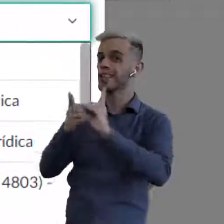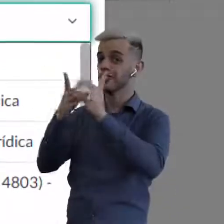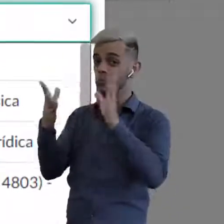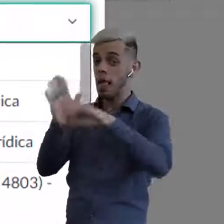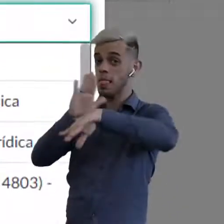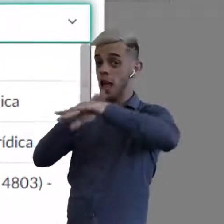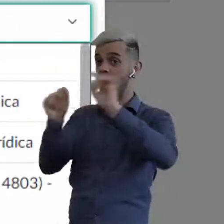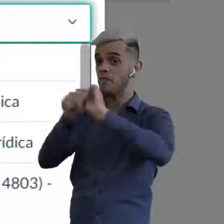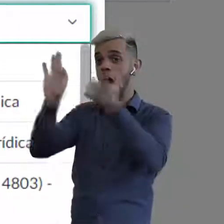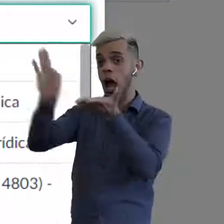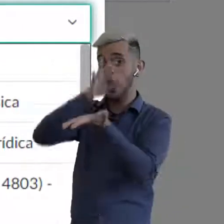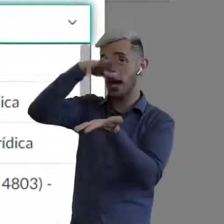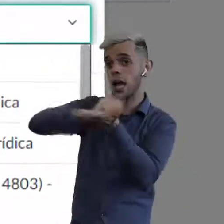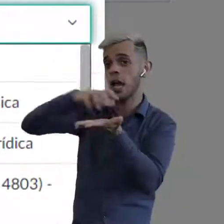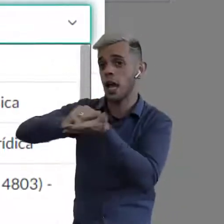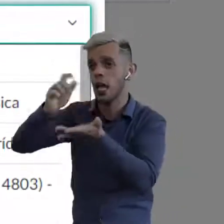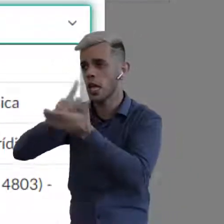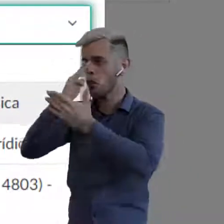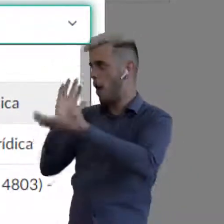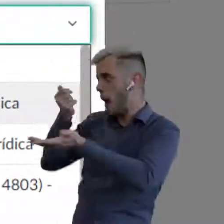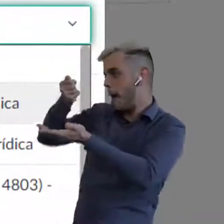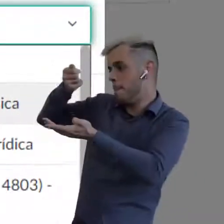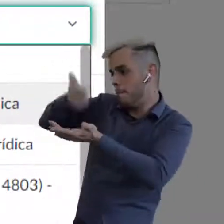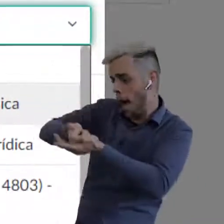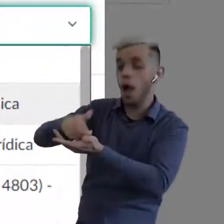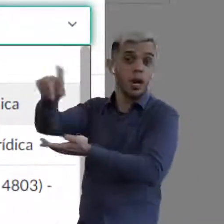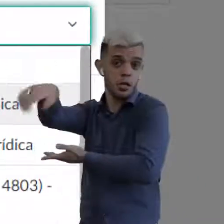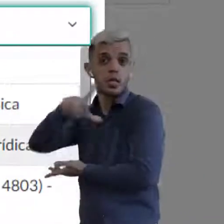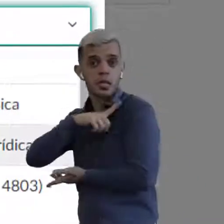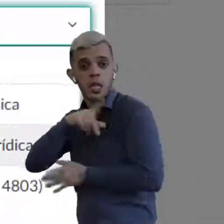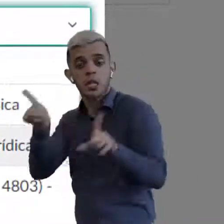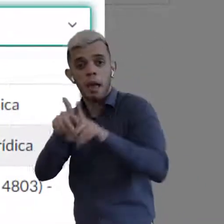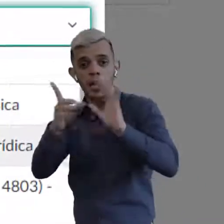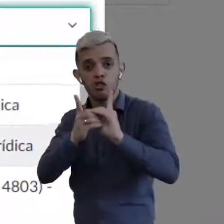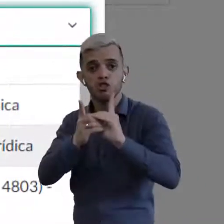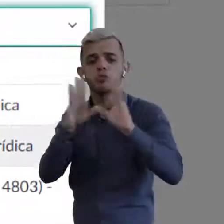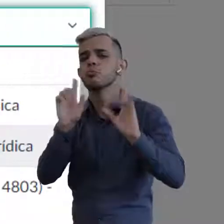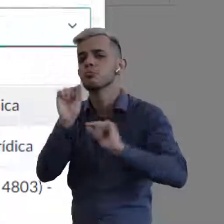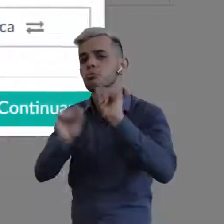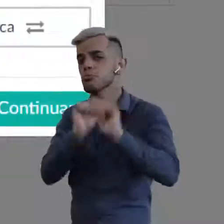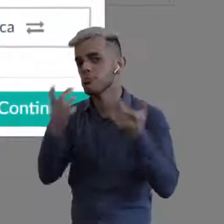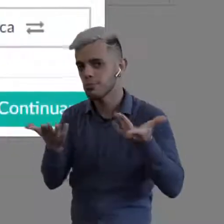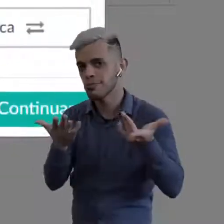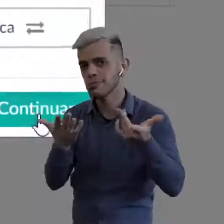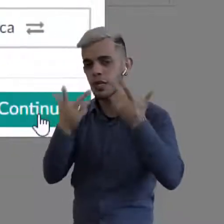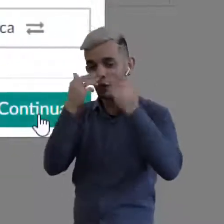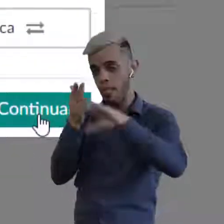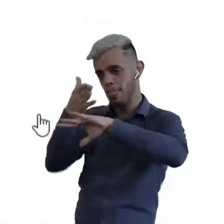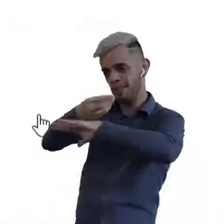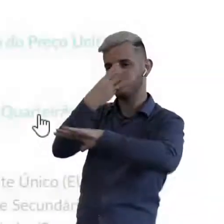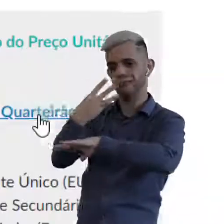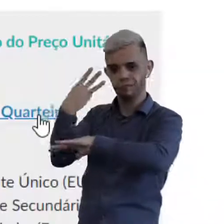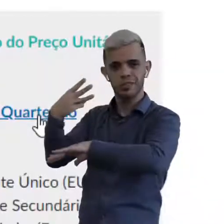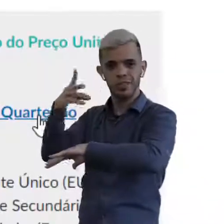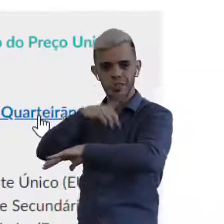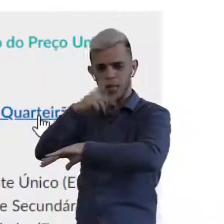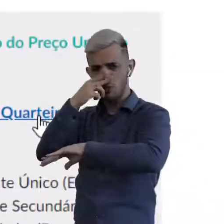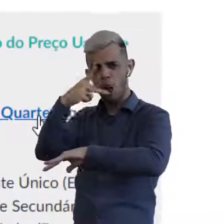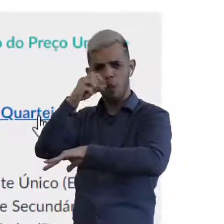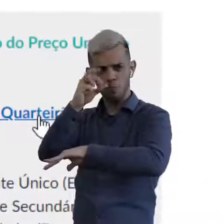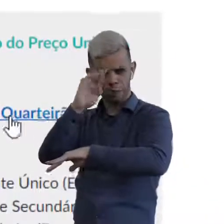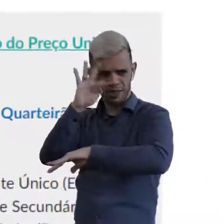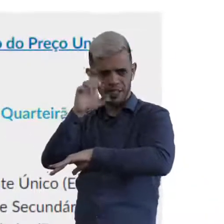disponível no momento que ela faz o cadastro, que ela vai fazer a compra, ela tem disponível ali no site,